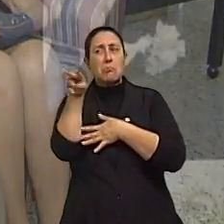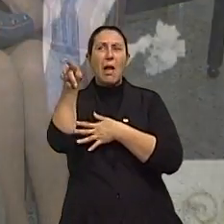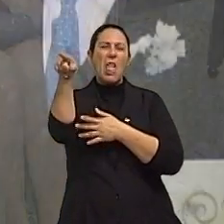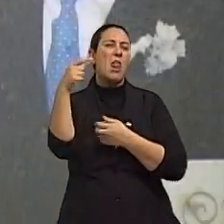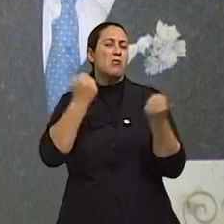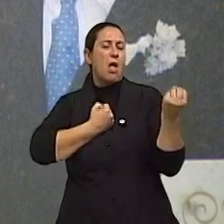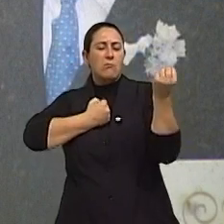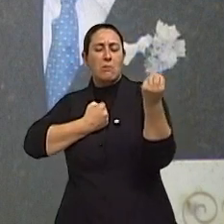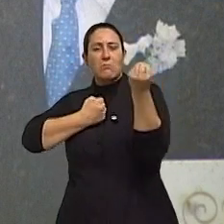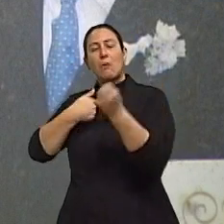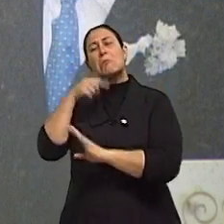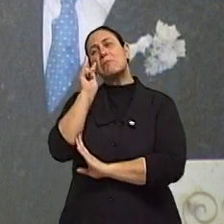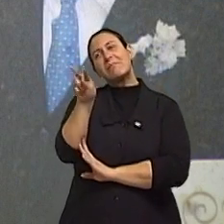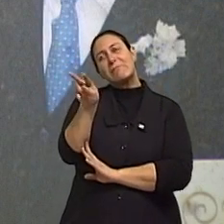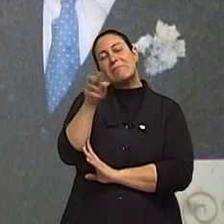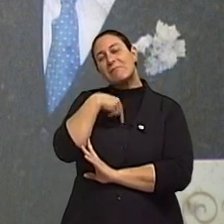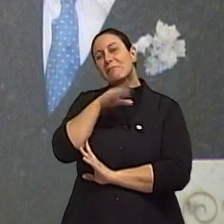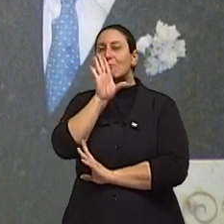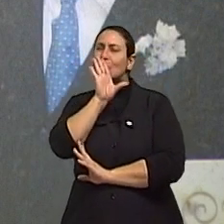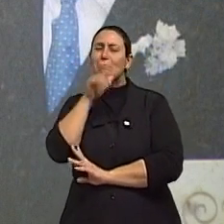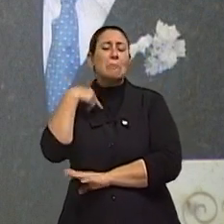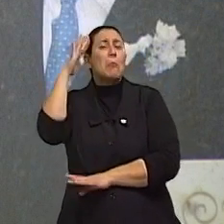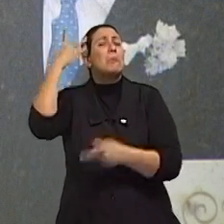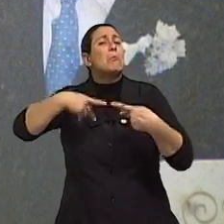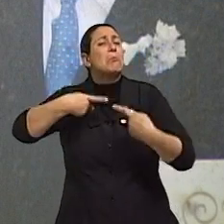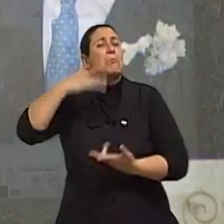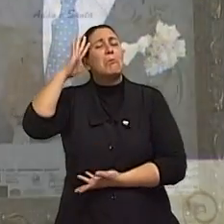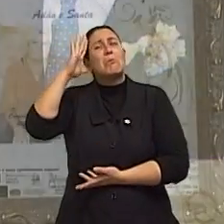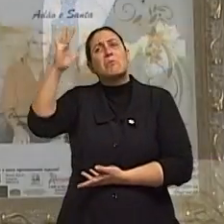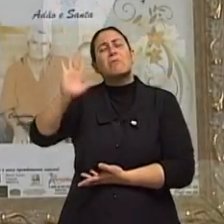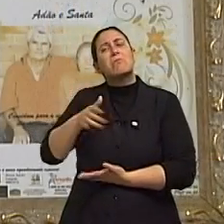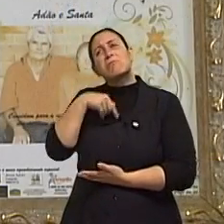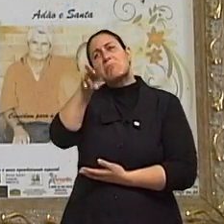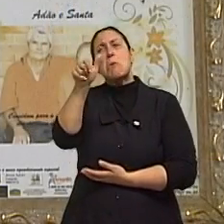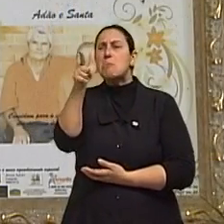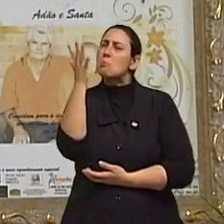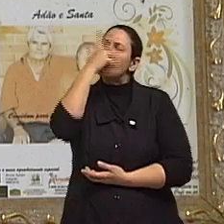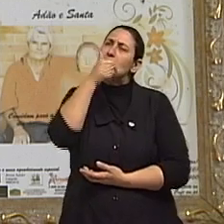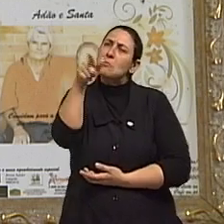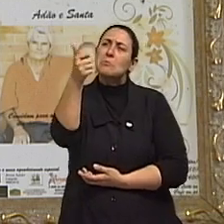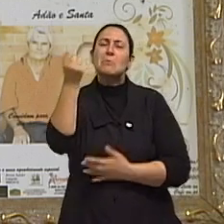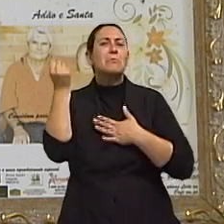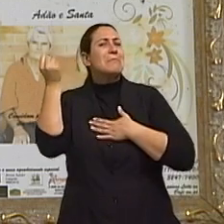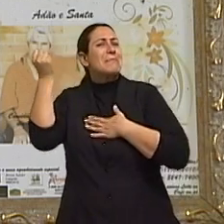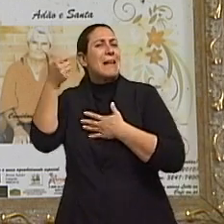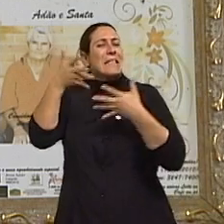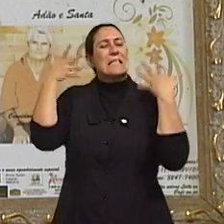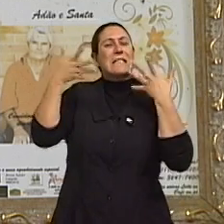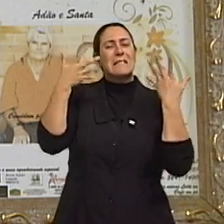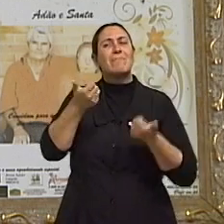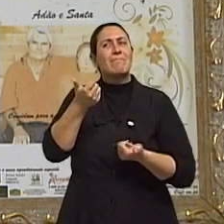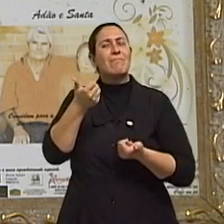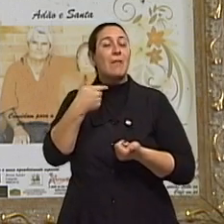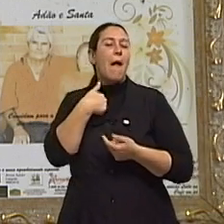dançar. Estava eu, assim, pensando, gostei um pouco dele. Aí, eu procurei ele. Não, não tem